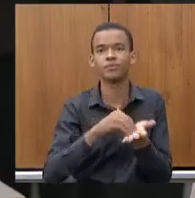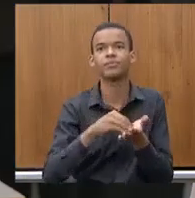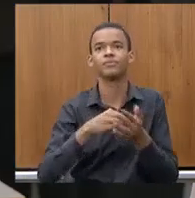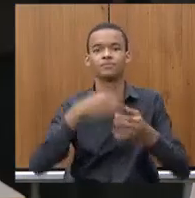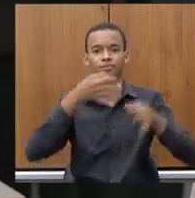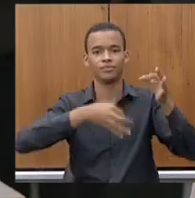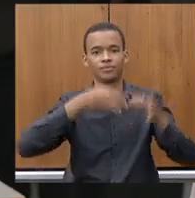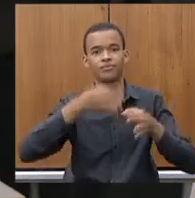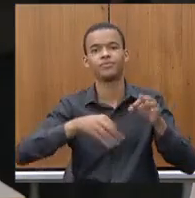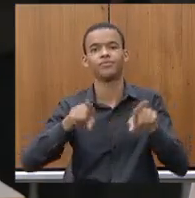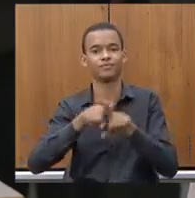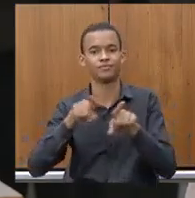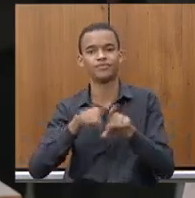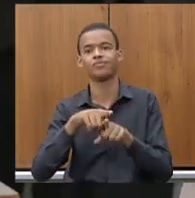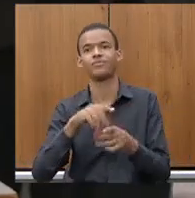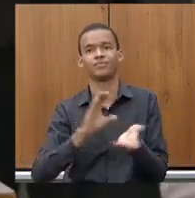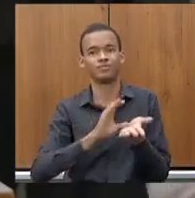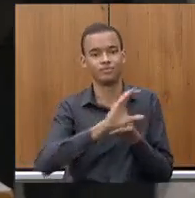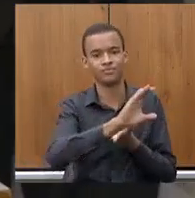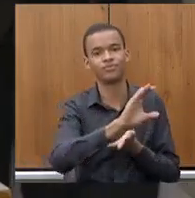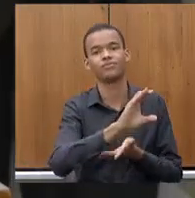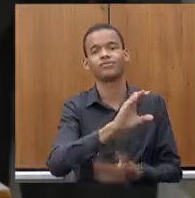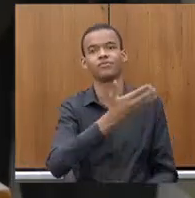O Zema está pagando, pagou.